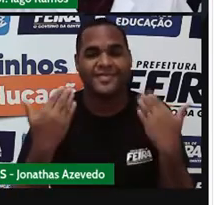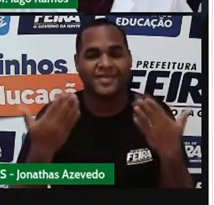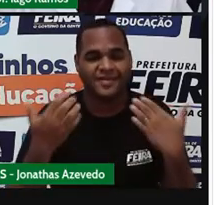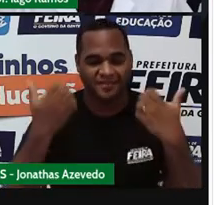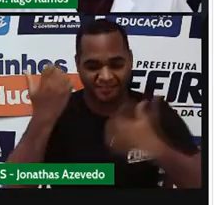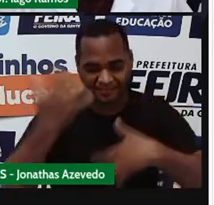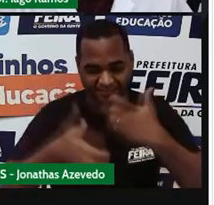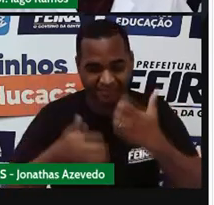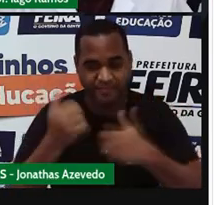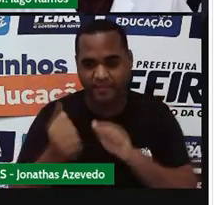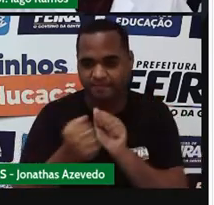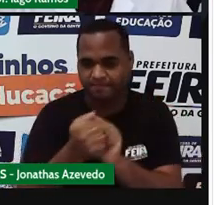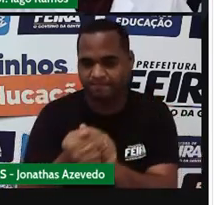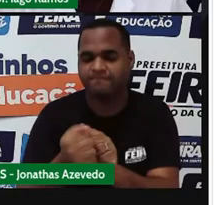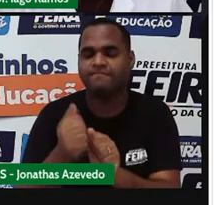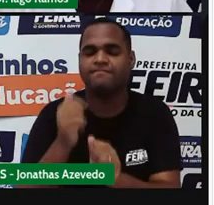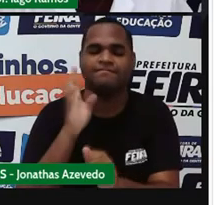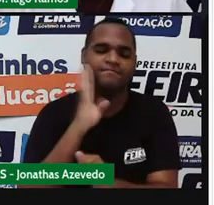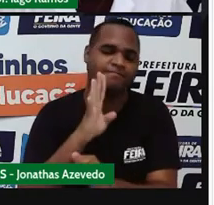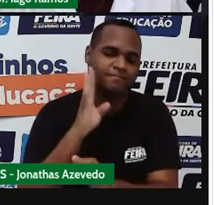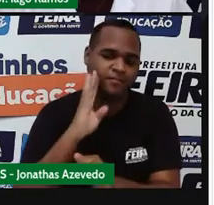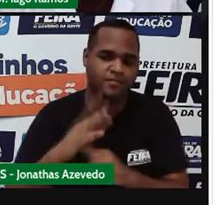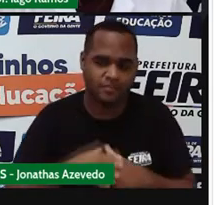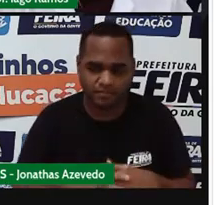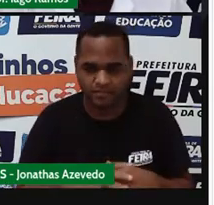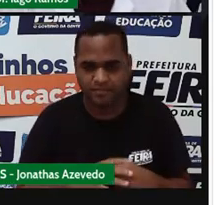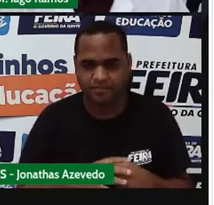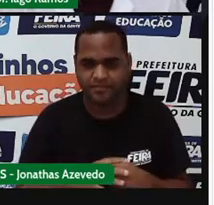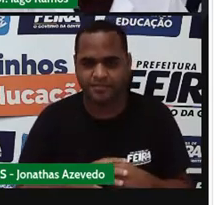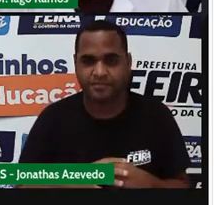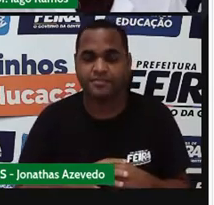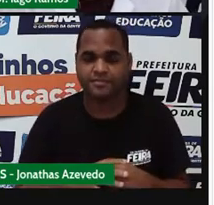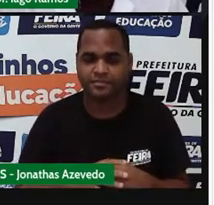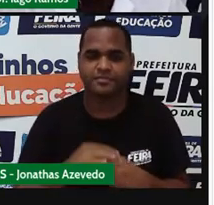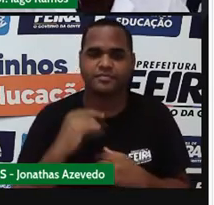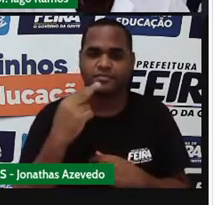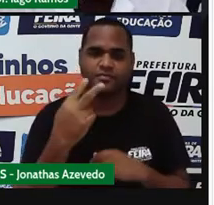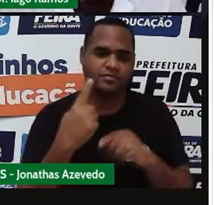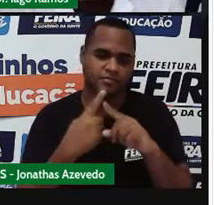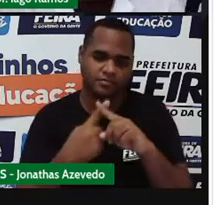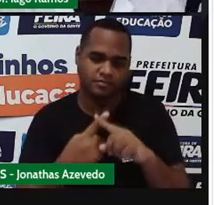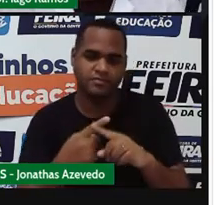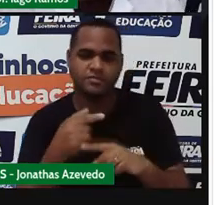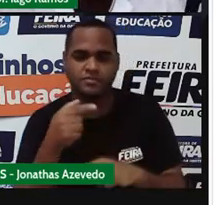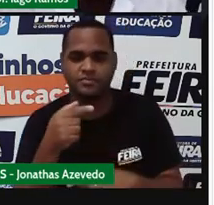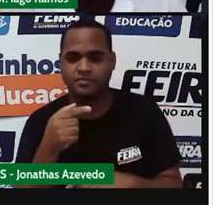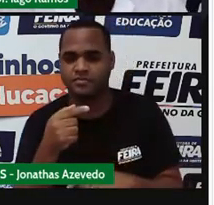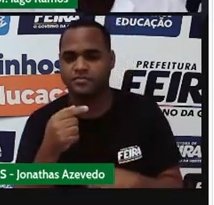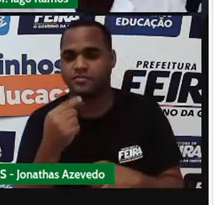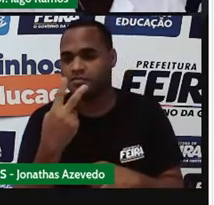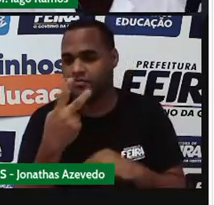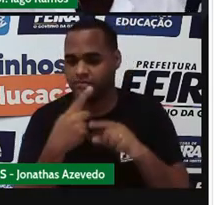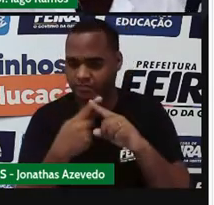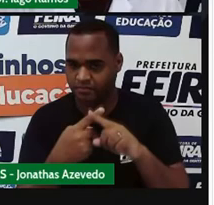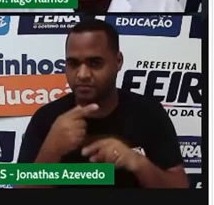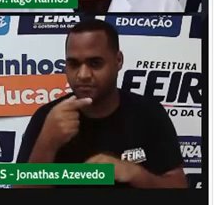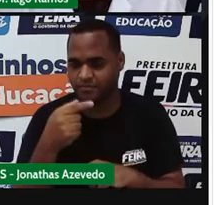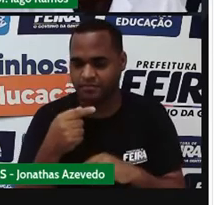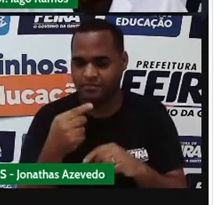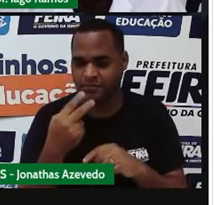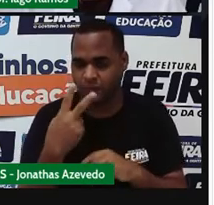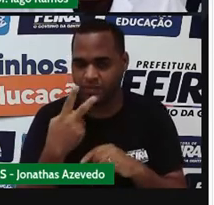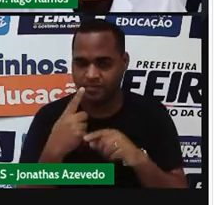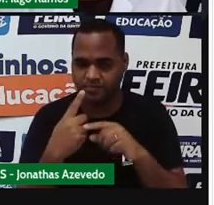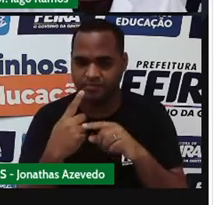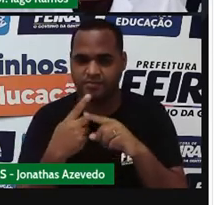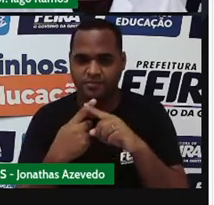acompanha. Vai ser legal. Então aquele 2 vezes x continua como está lá. 2 vezes x. A gente